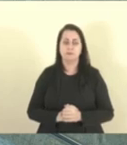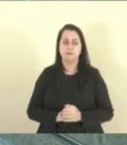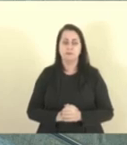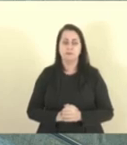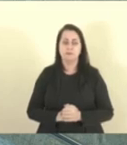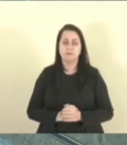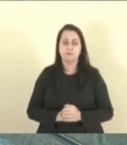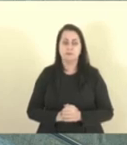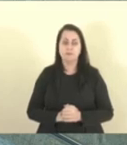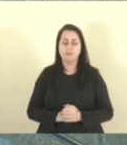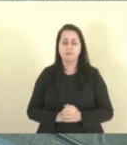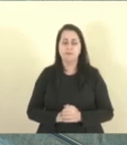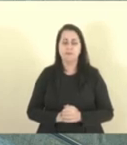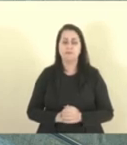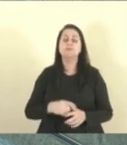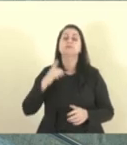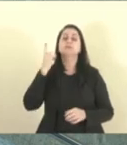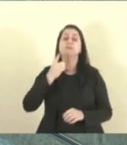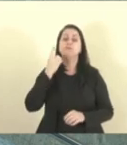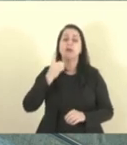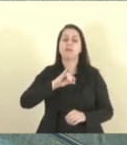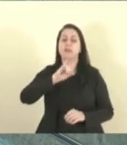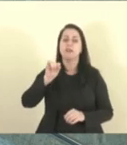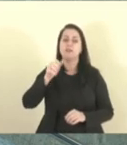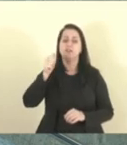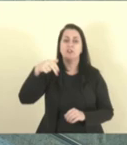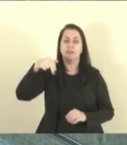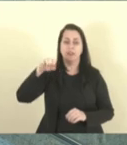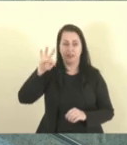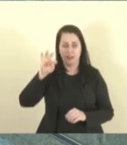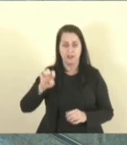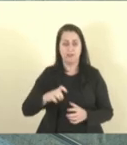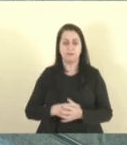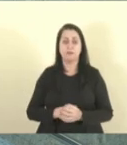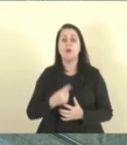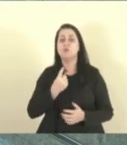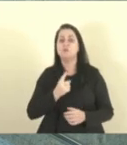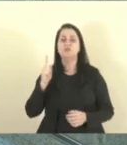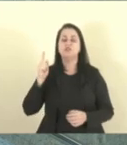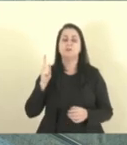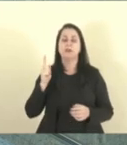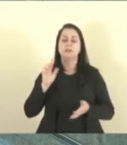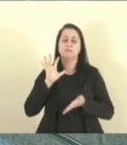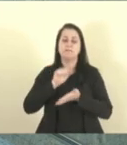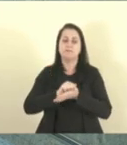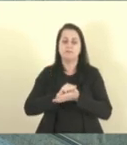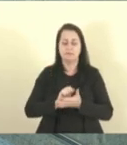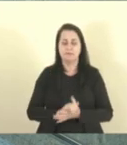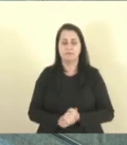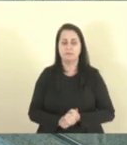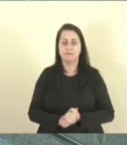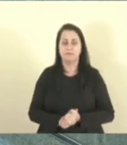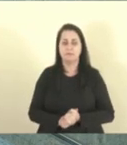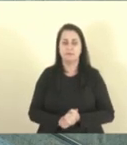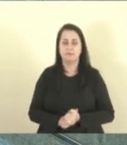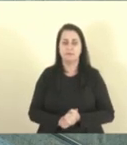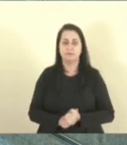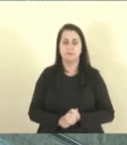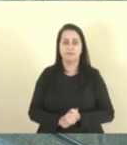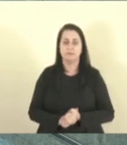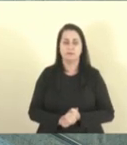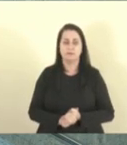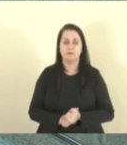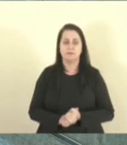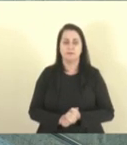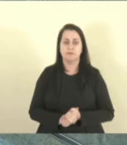com a palavra a deputada Janete de Sá a última oradora escrita nessa fase Abertura cultura eu o o o o